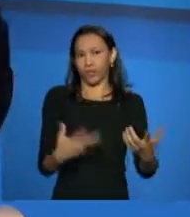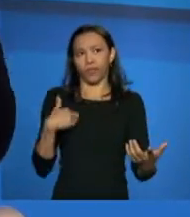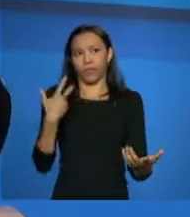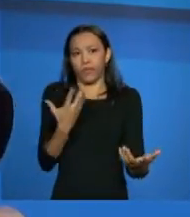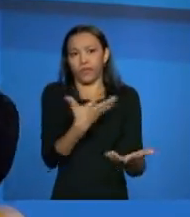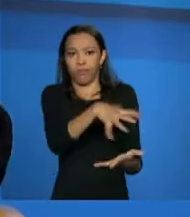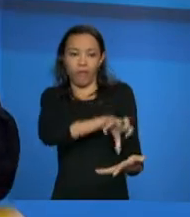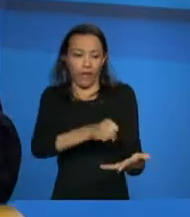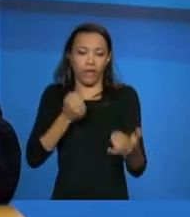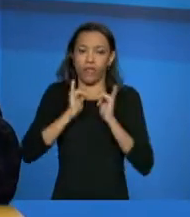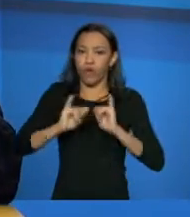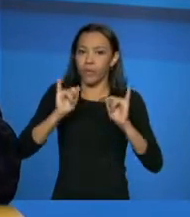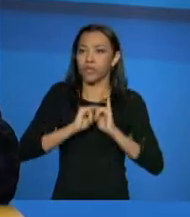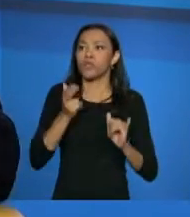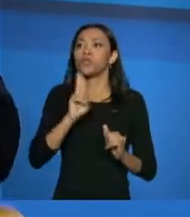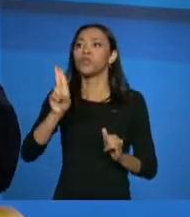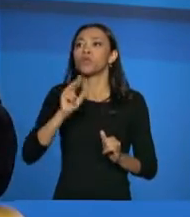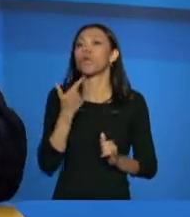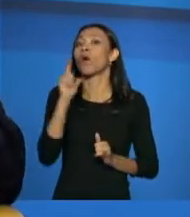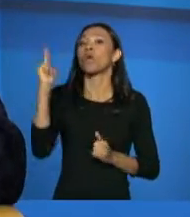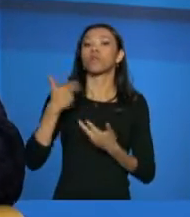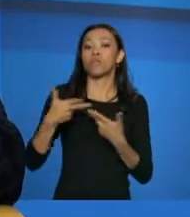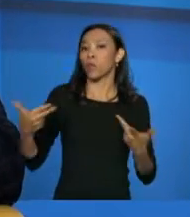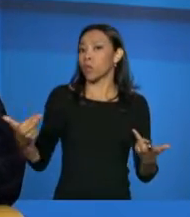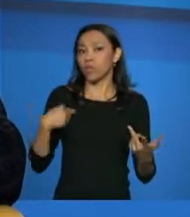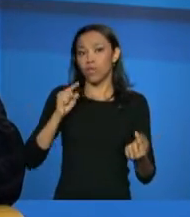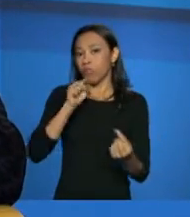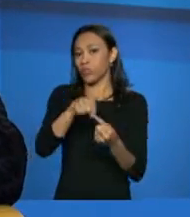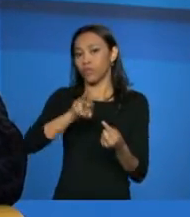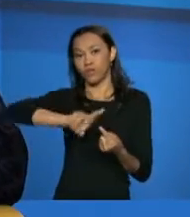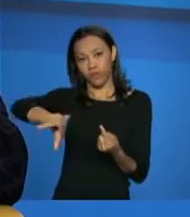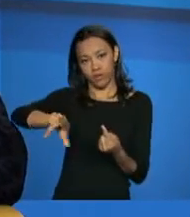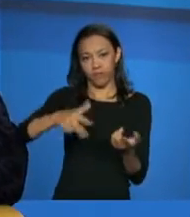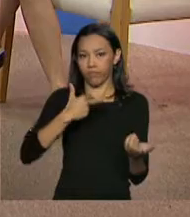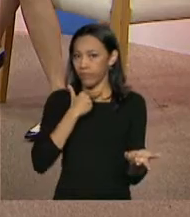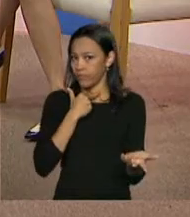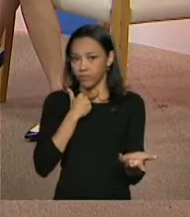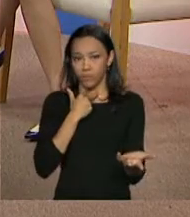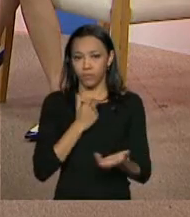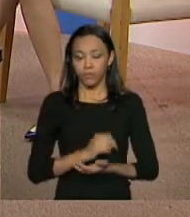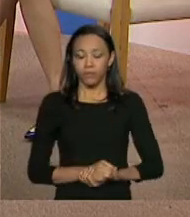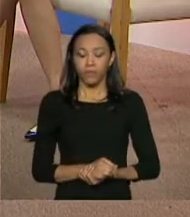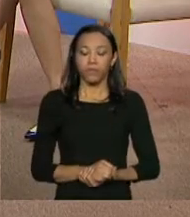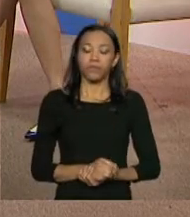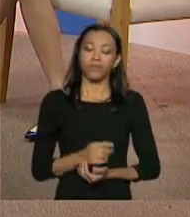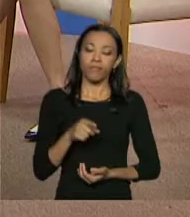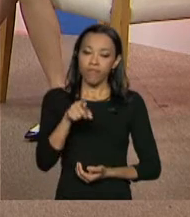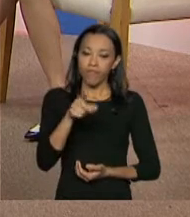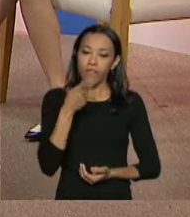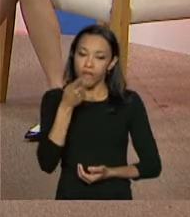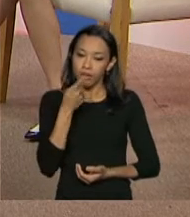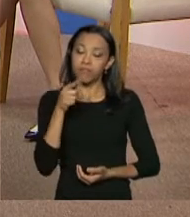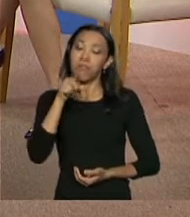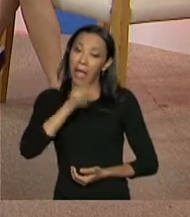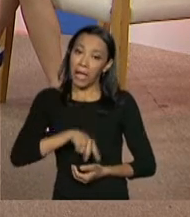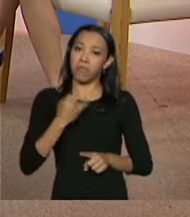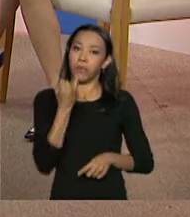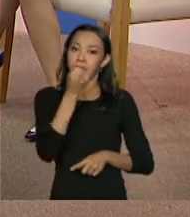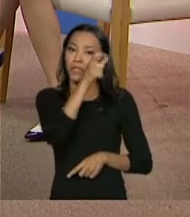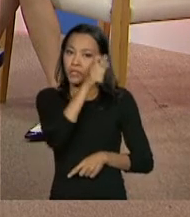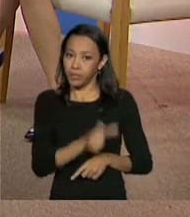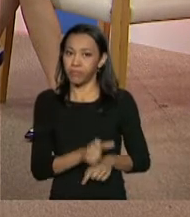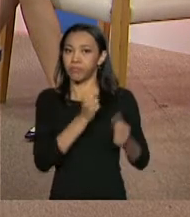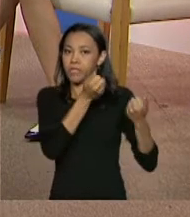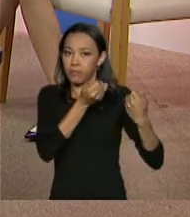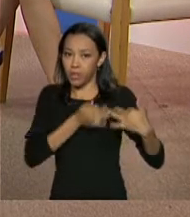do cadastro e fazer outro uso que não seja aquele que está estabelecido. É, isso que a Denise falou é fundamental e vou complementar